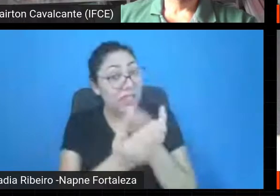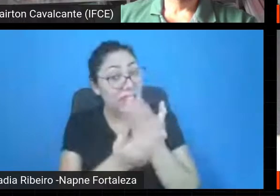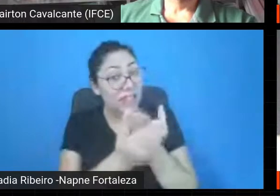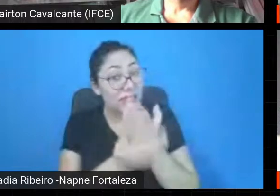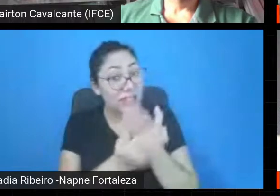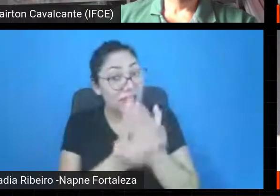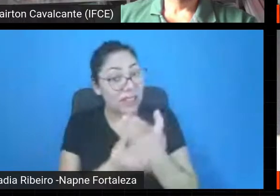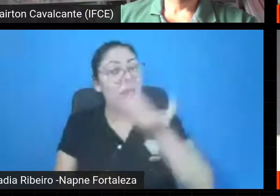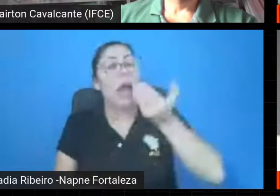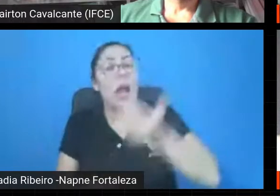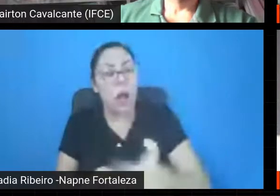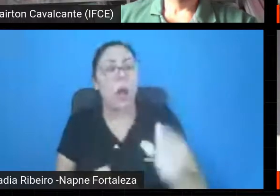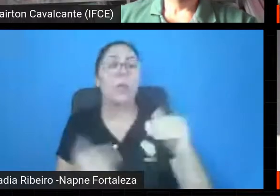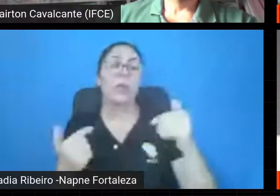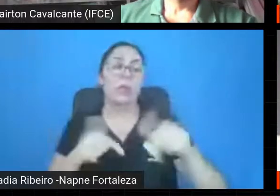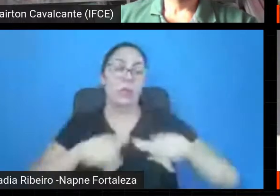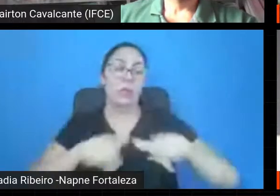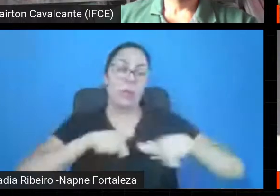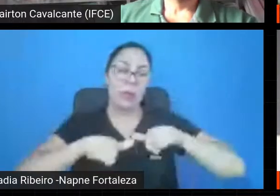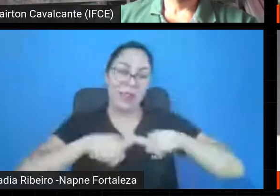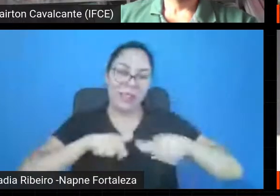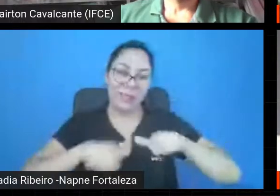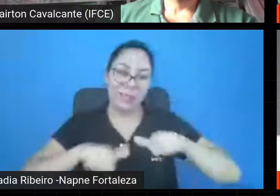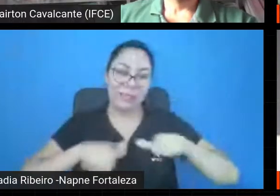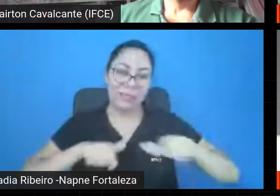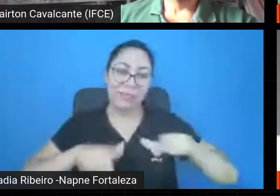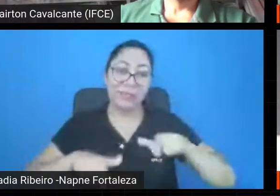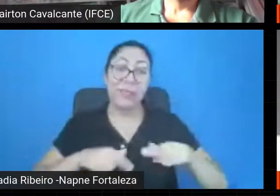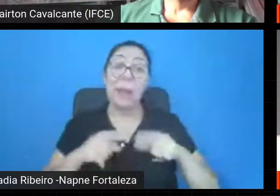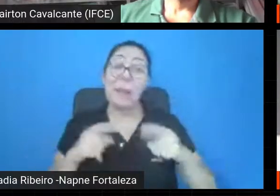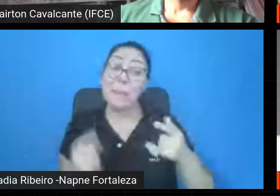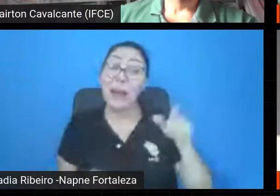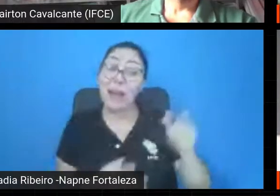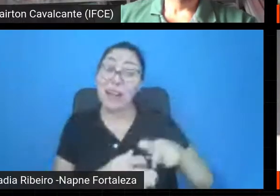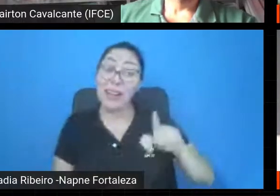na astrofísica, mas como a Beatriz falou também,